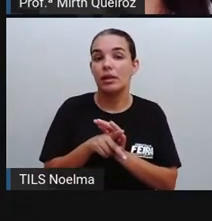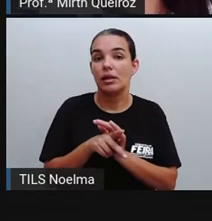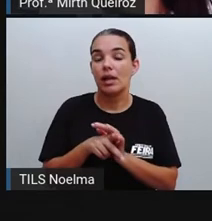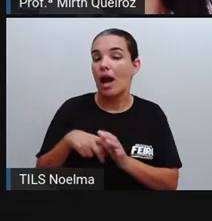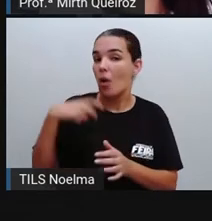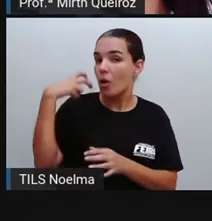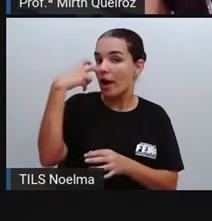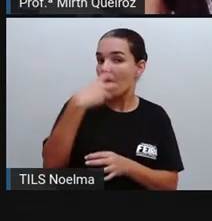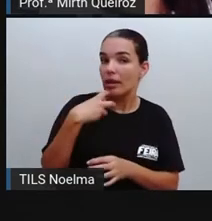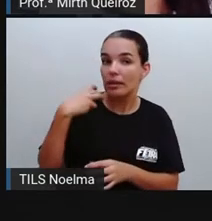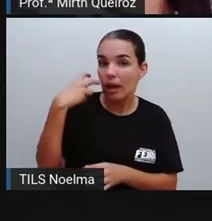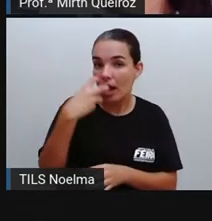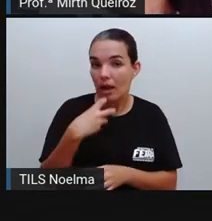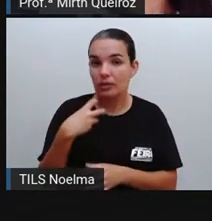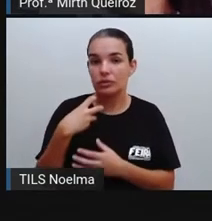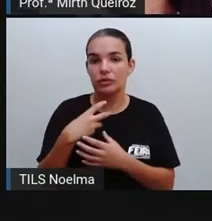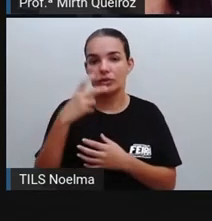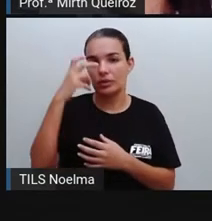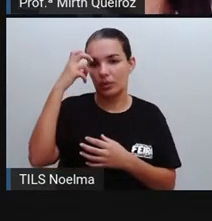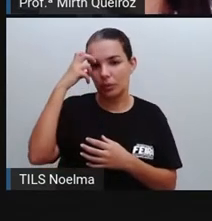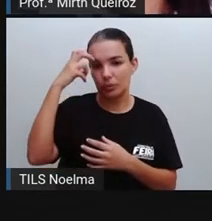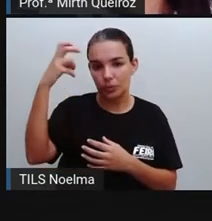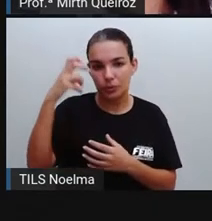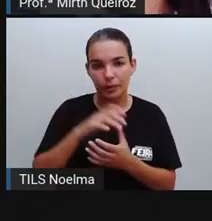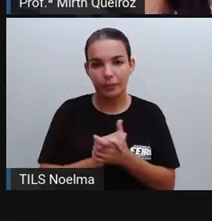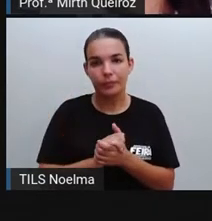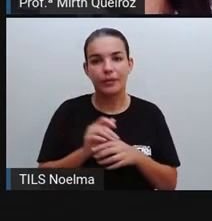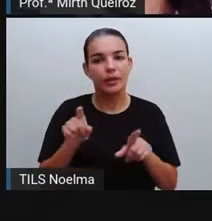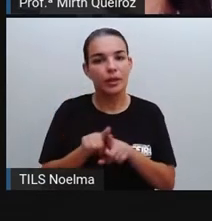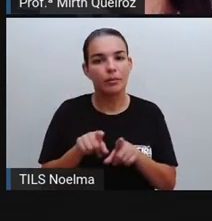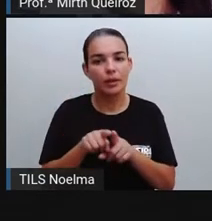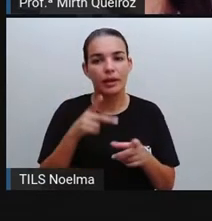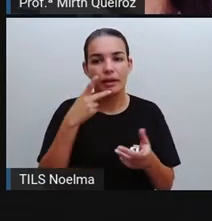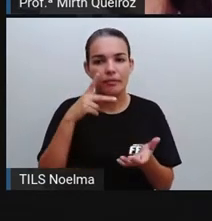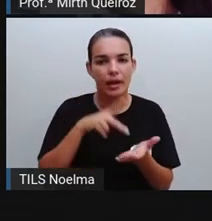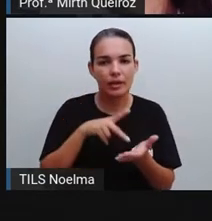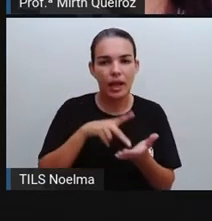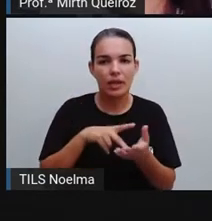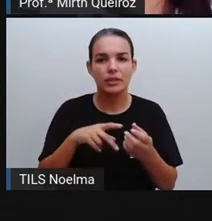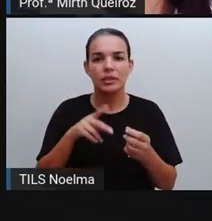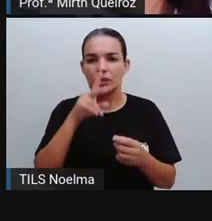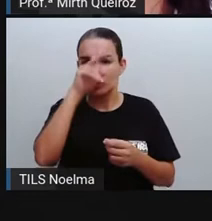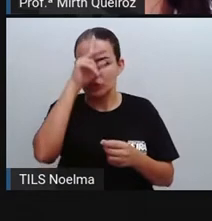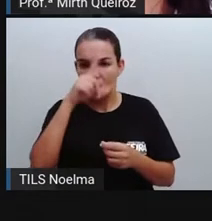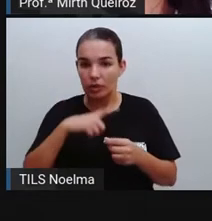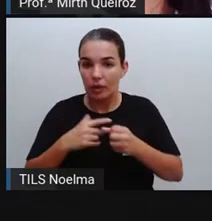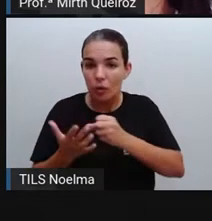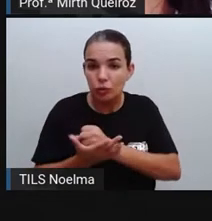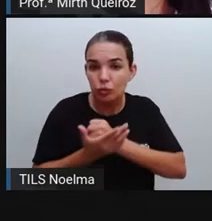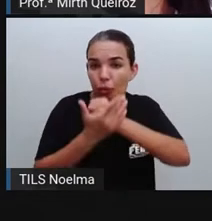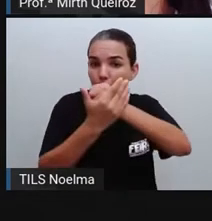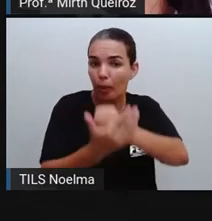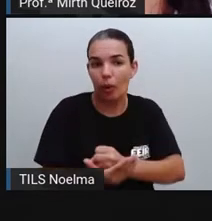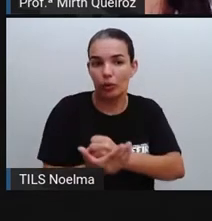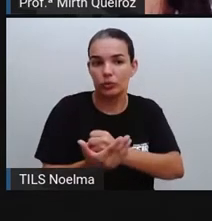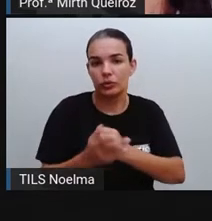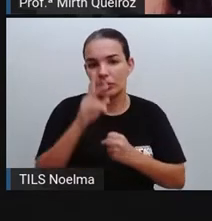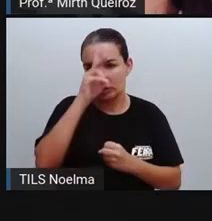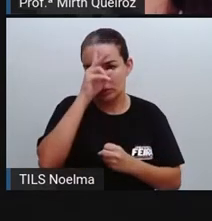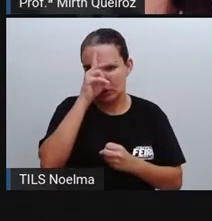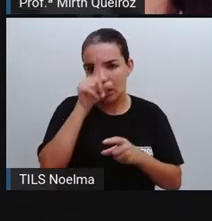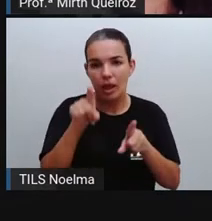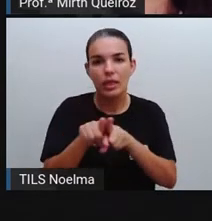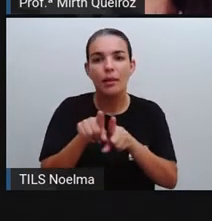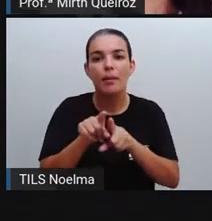tradição oral. Os fatos reais e históricos vão servir como suporte para essas histórias. E, por